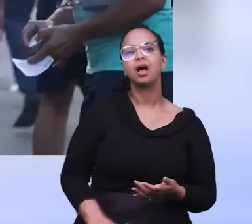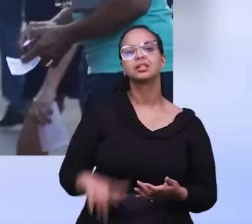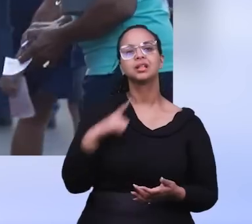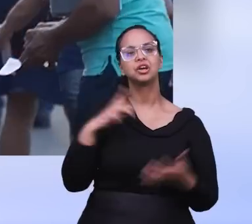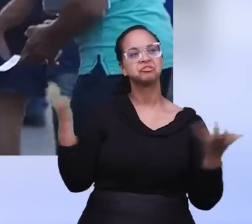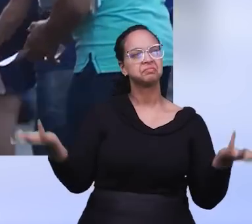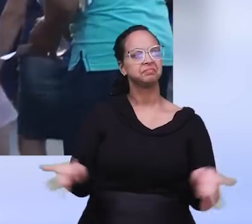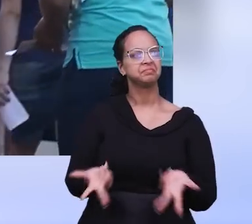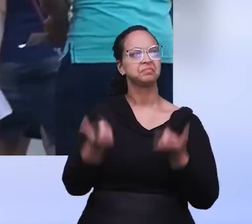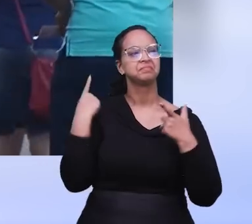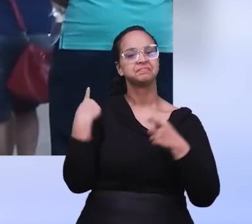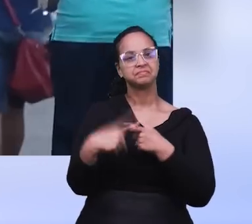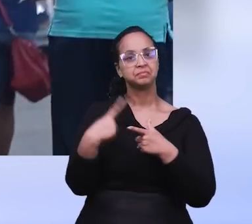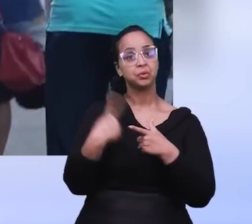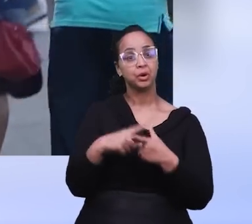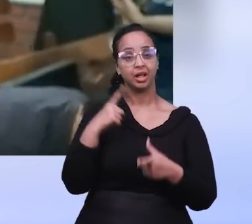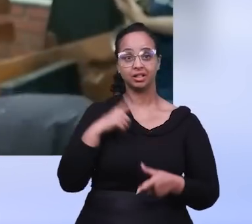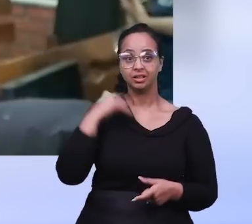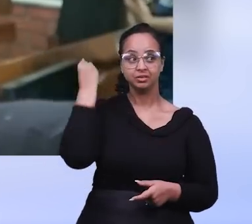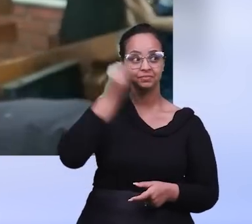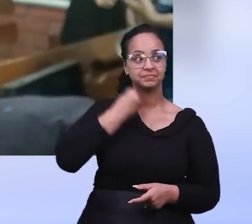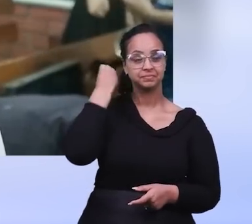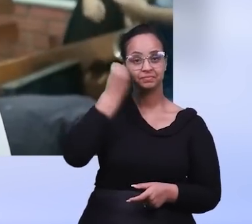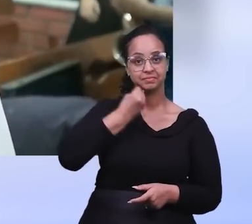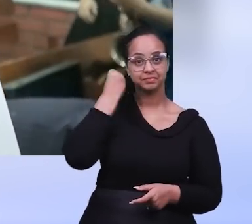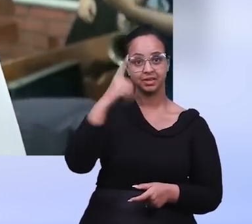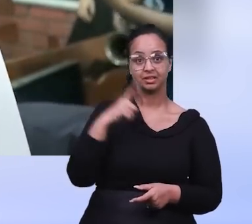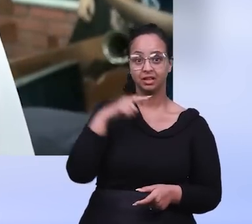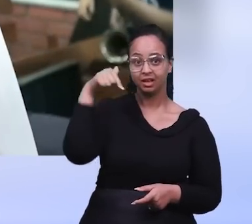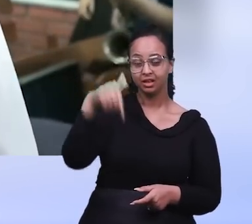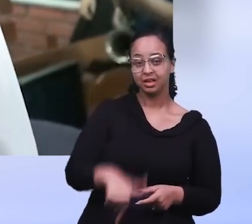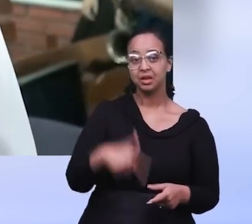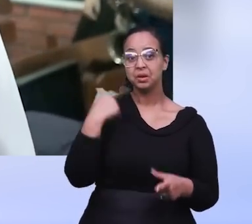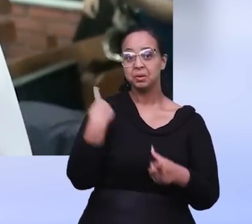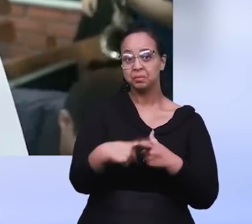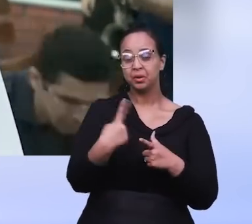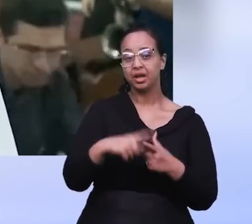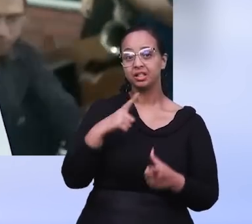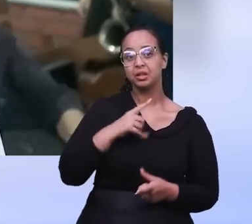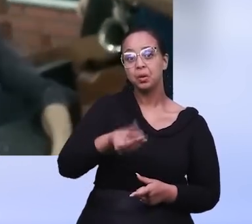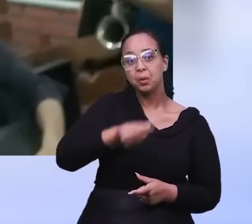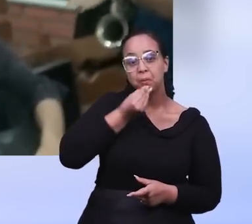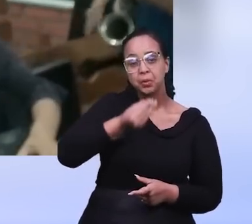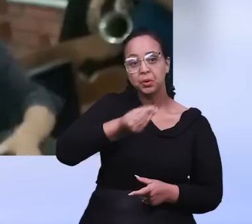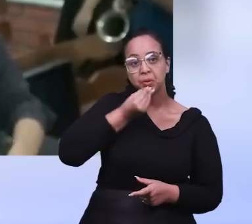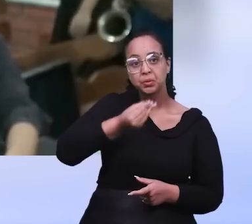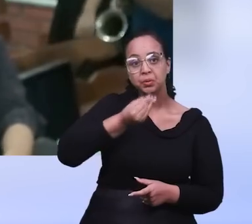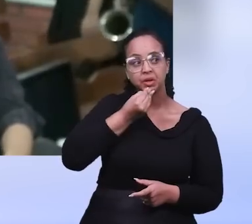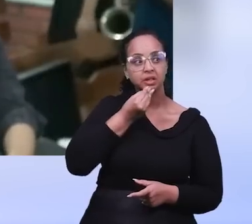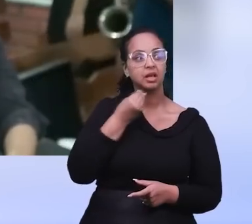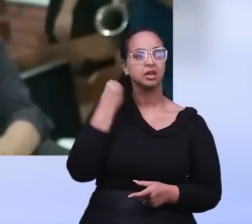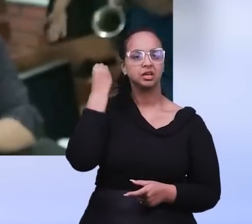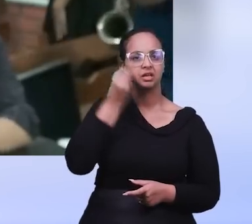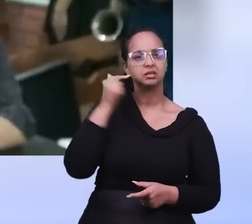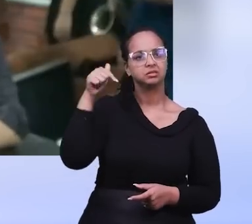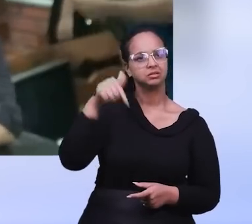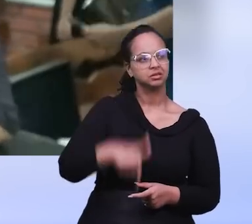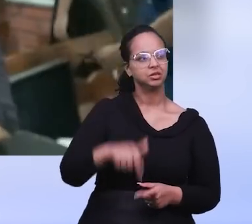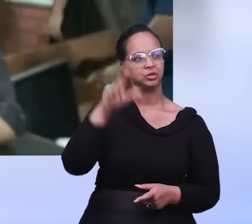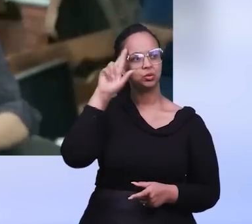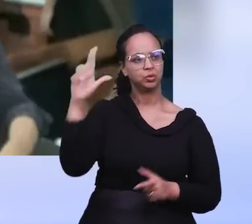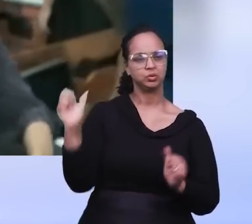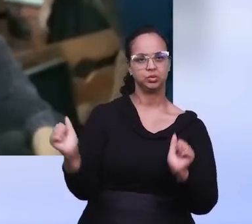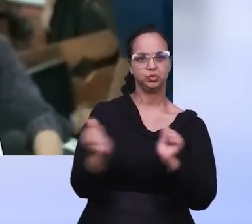tarde de céu na terra, porque muitas experiências, nós tivemos a oportunidade de viver com o Senhor.